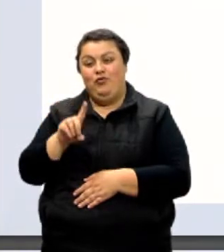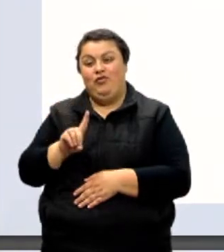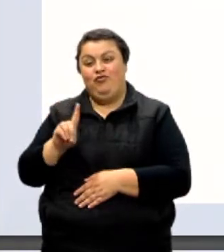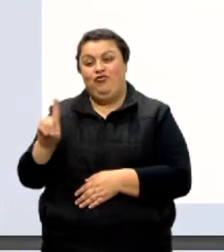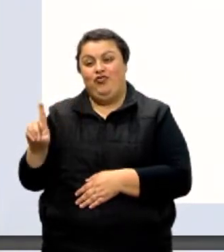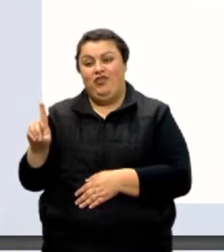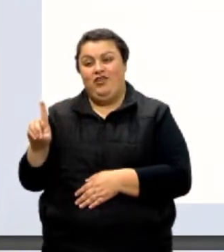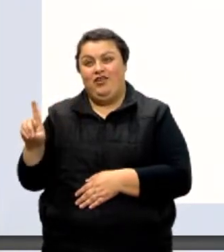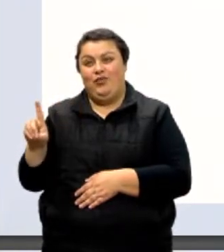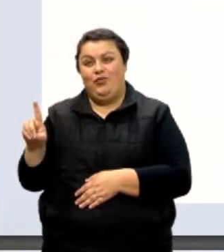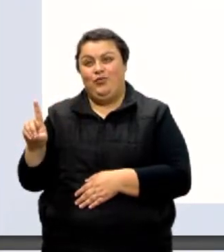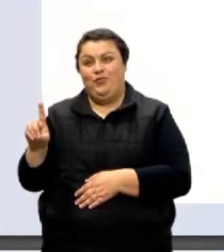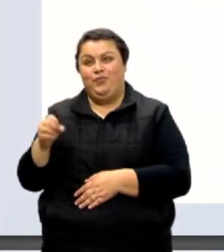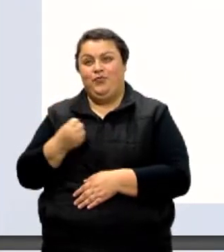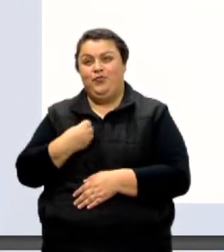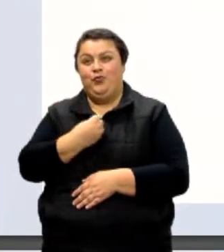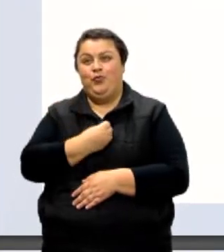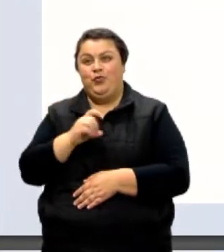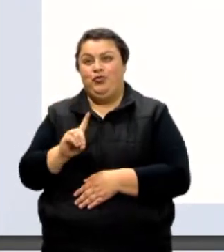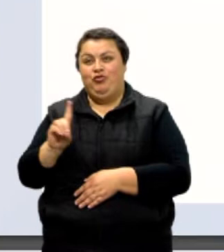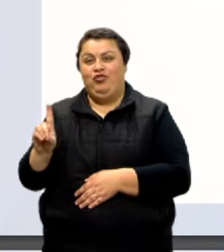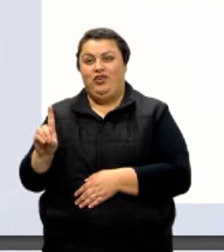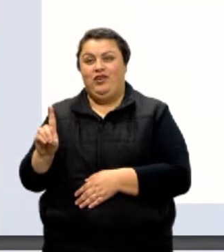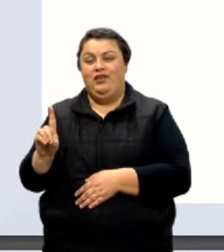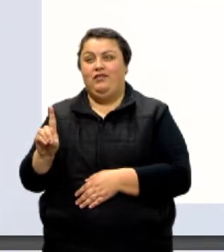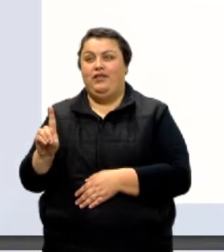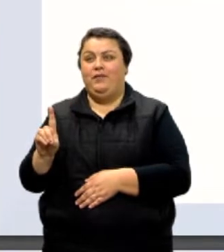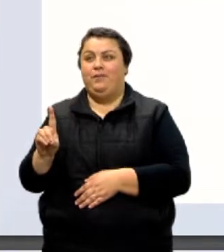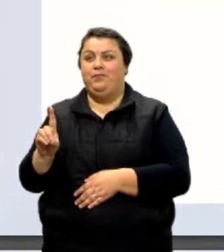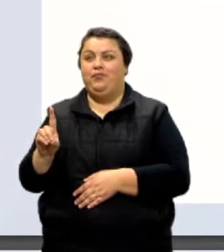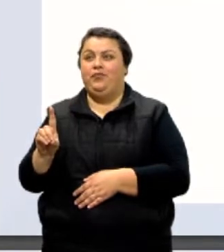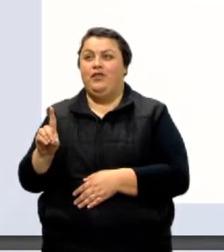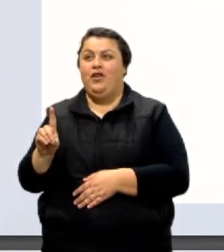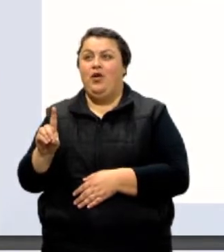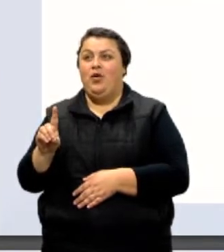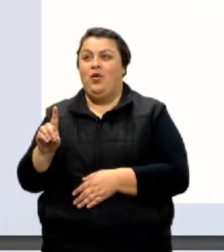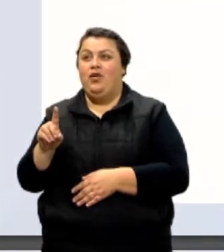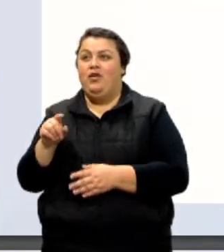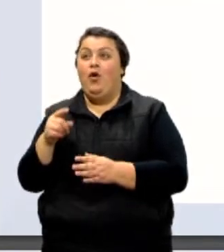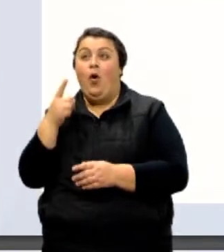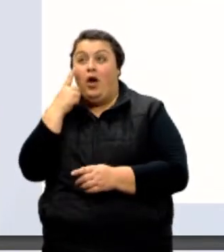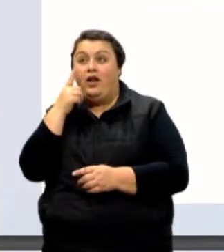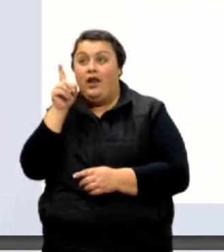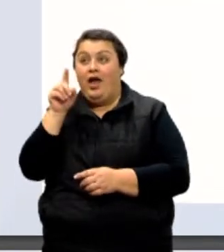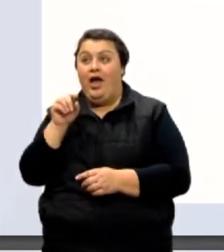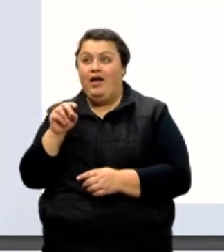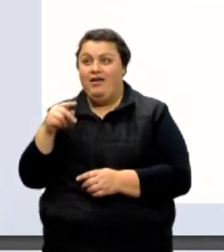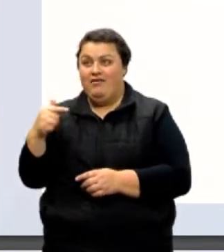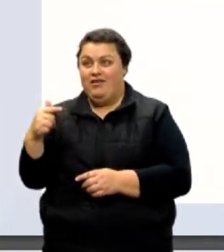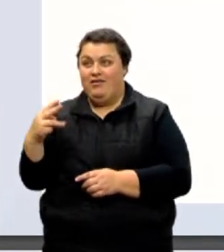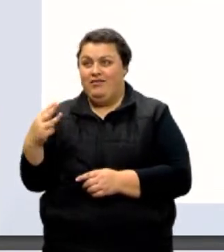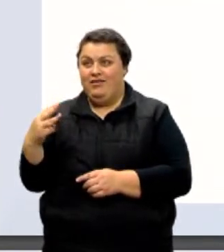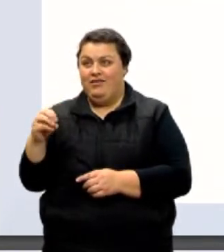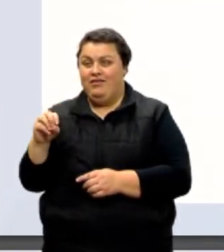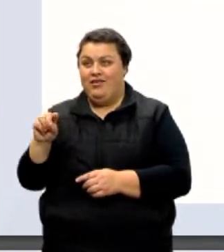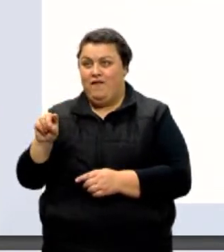à direita do número. Então, na realidade, a nossa vírgula está ali, 730 vírgula.